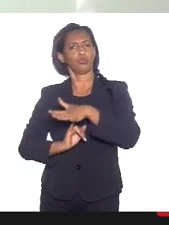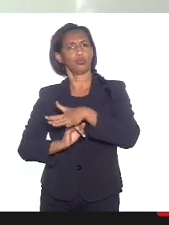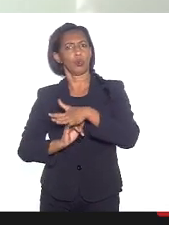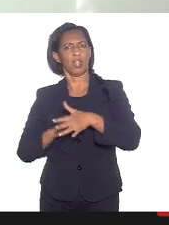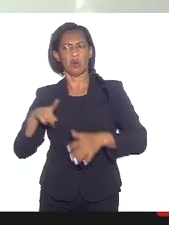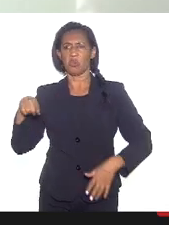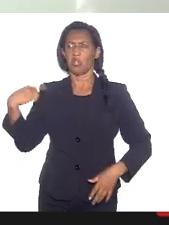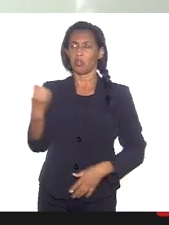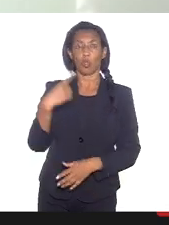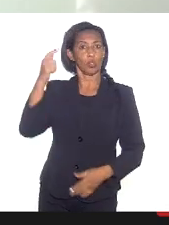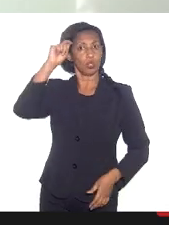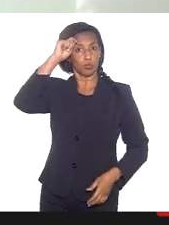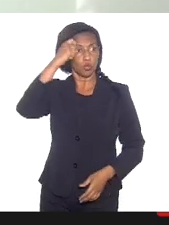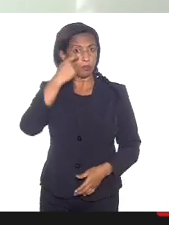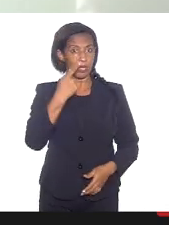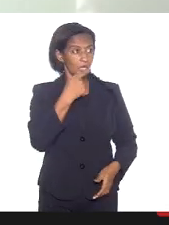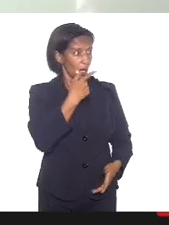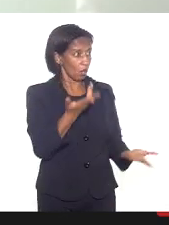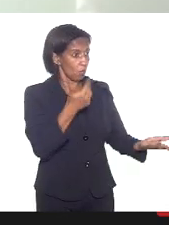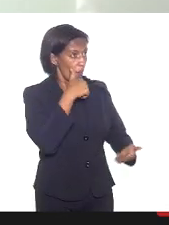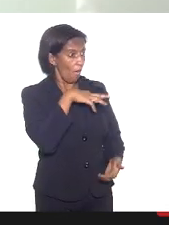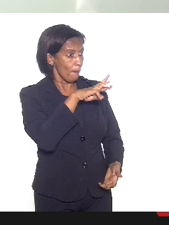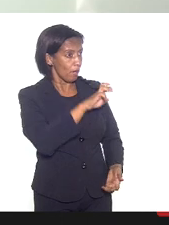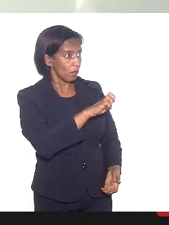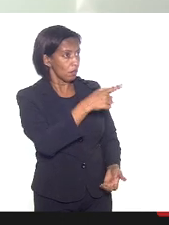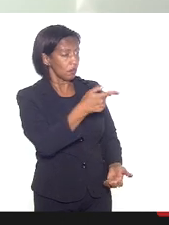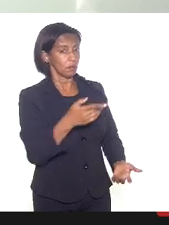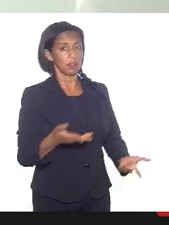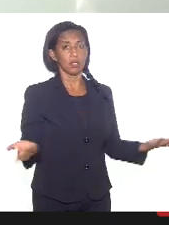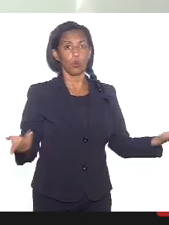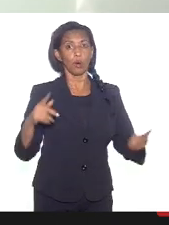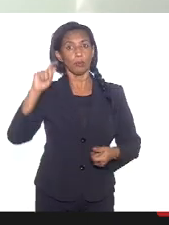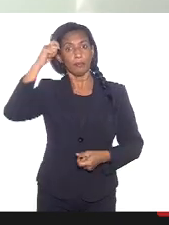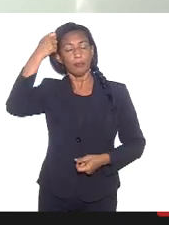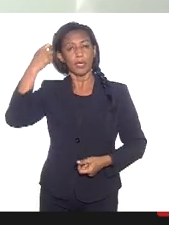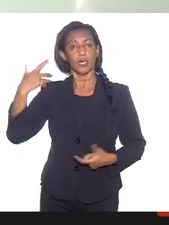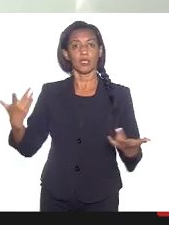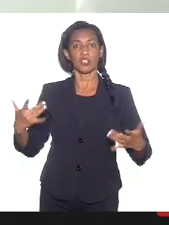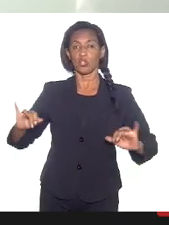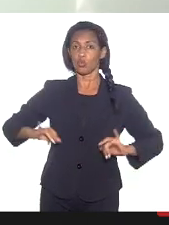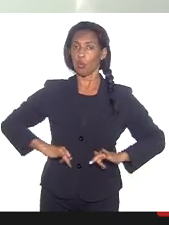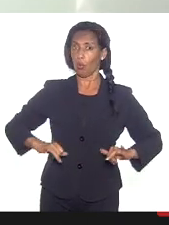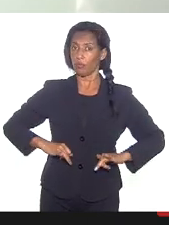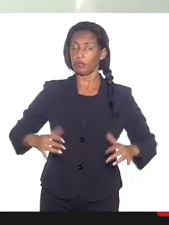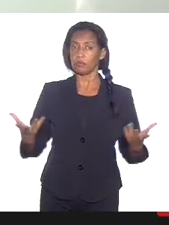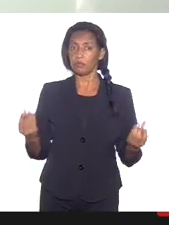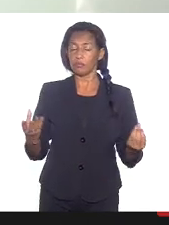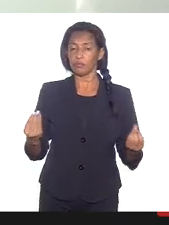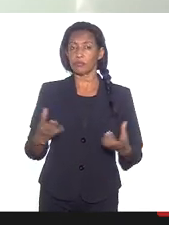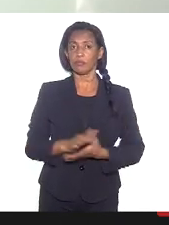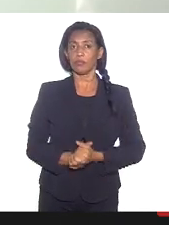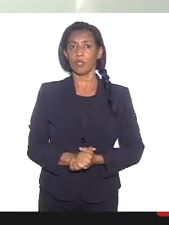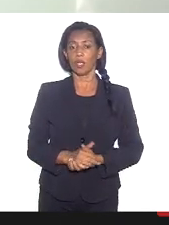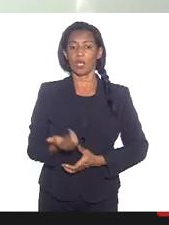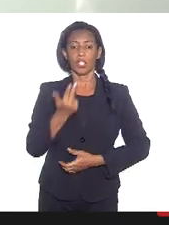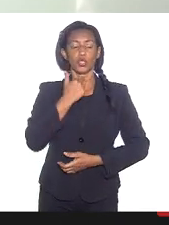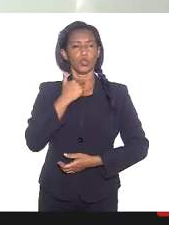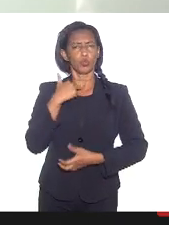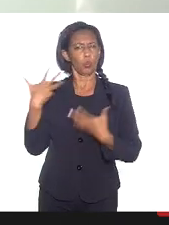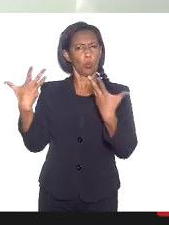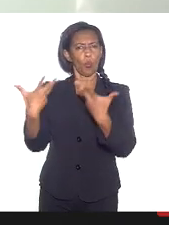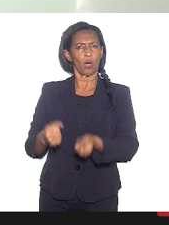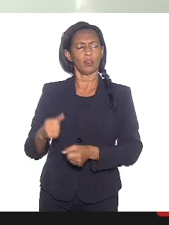somos pretas, né, mãe? Somos pretas e, enquanto pretas, a gente sofre muito e a gente não pode permitir